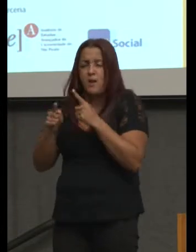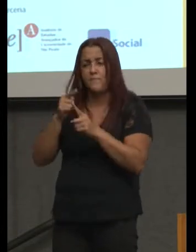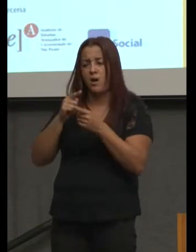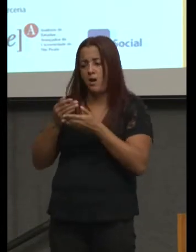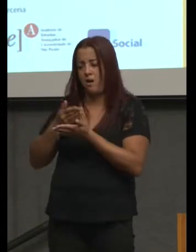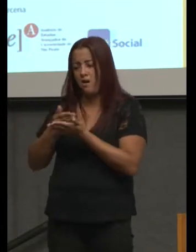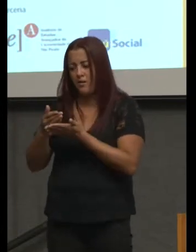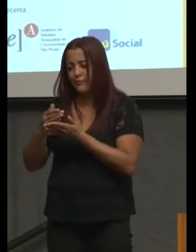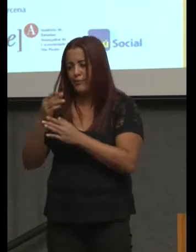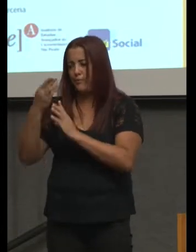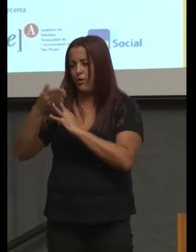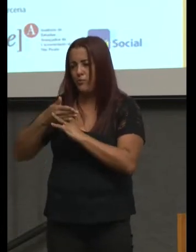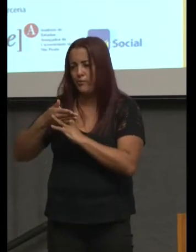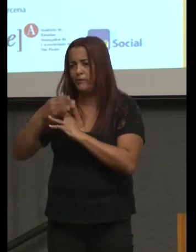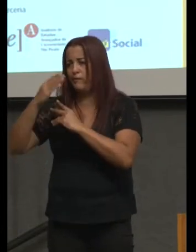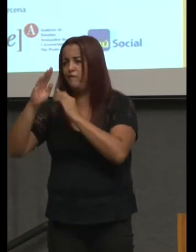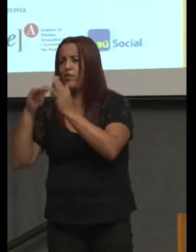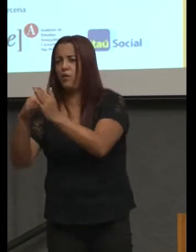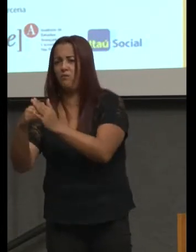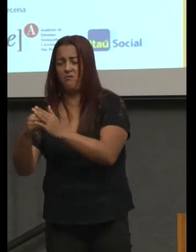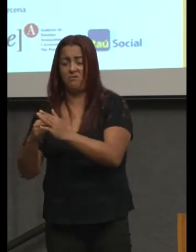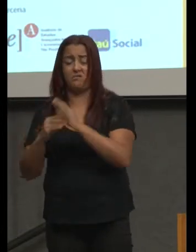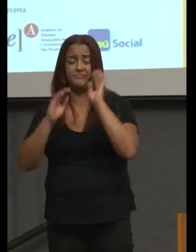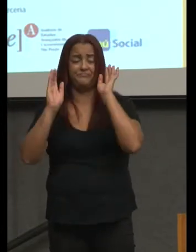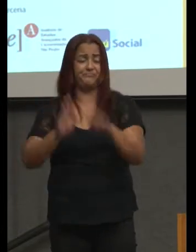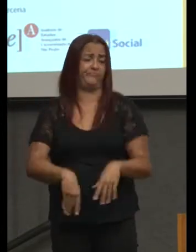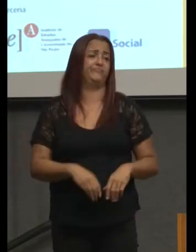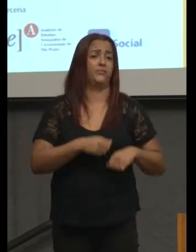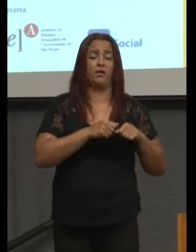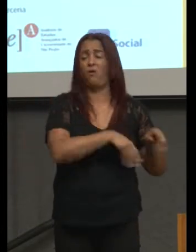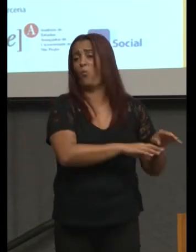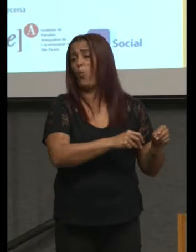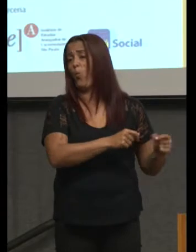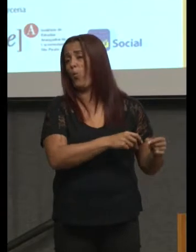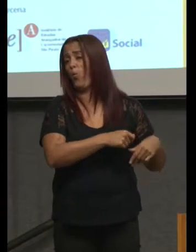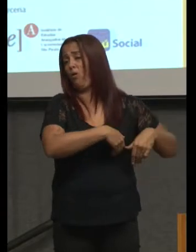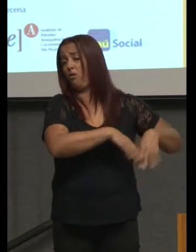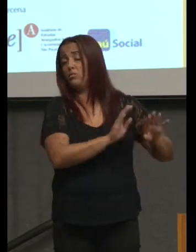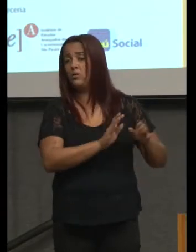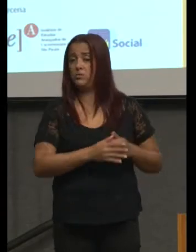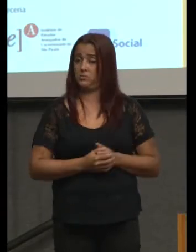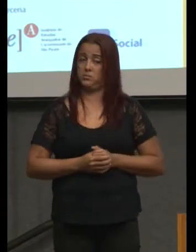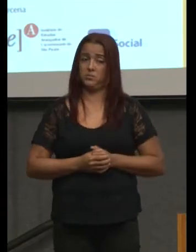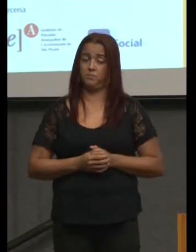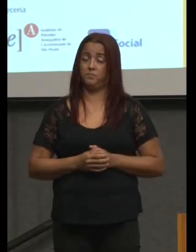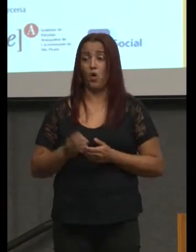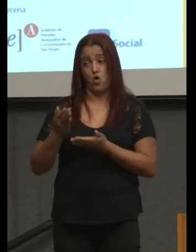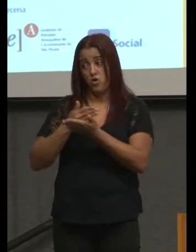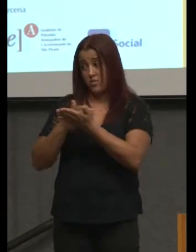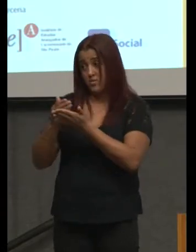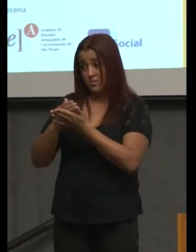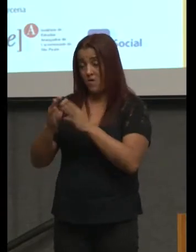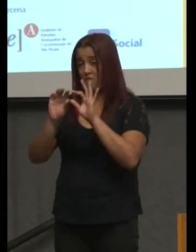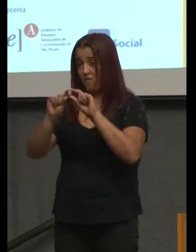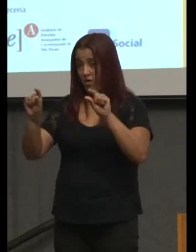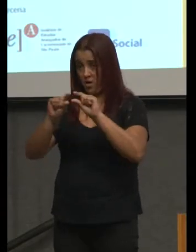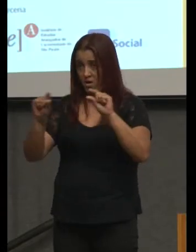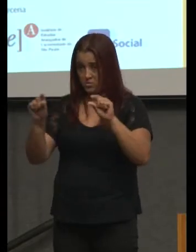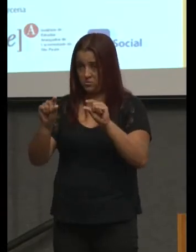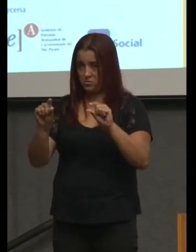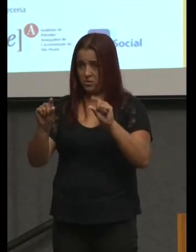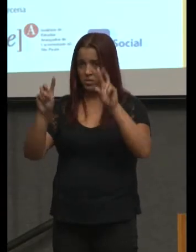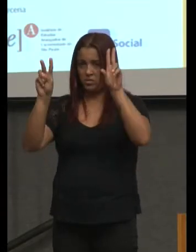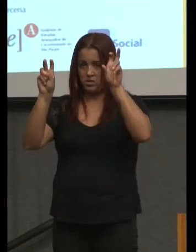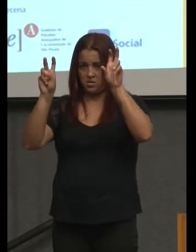Vou pegar de novo a frase inicial do texto que seria o sumário dessa fala.